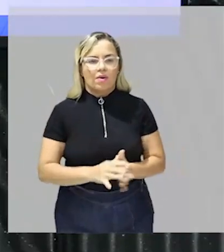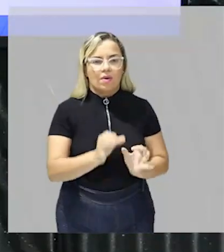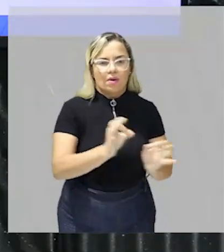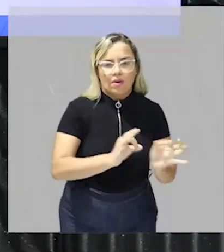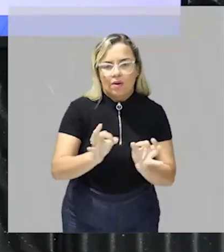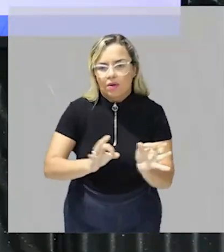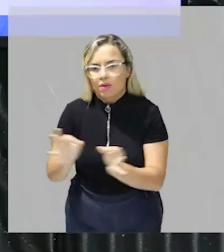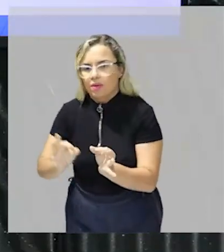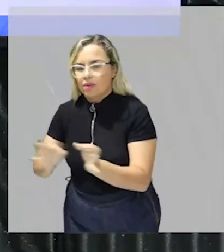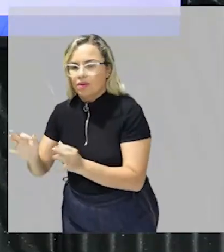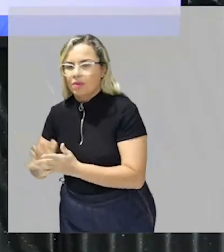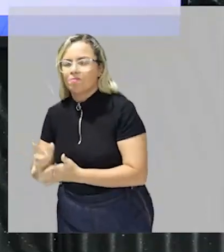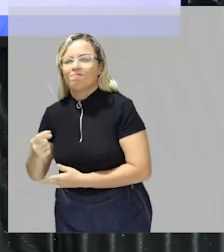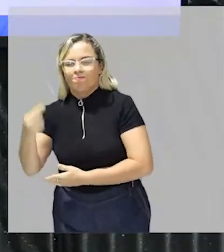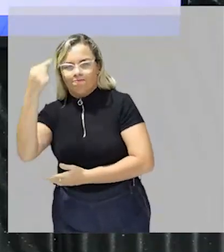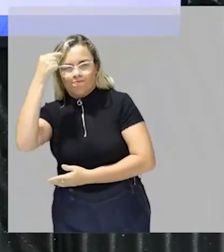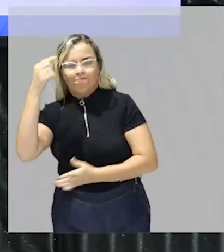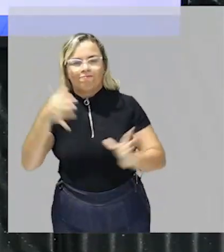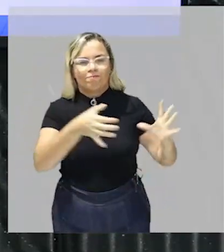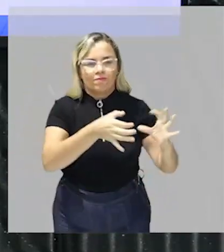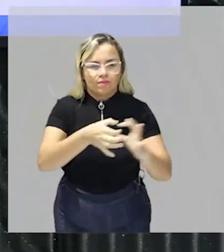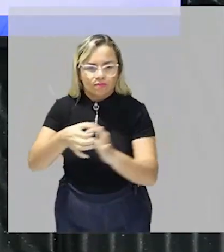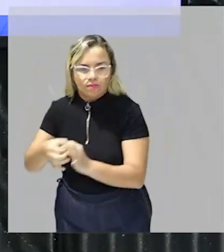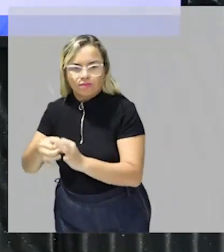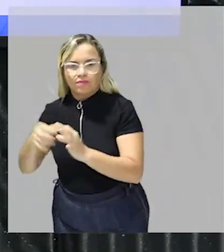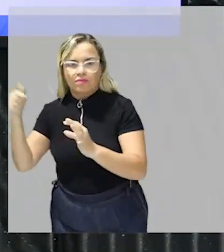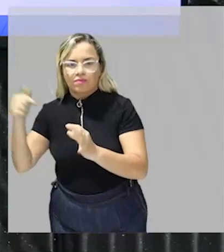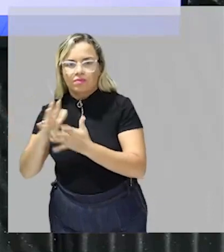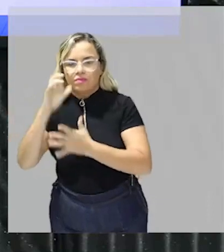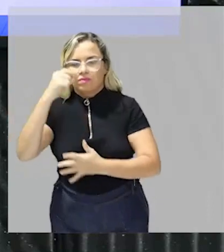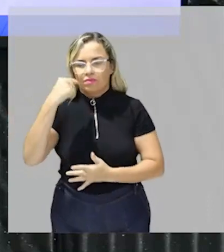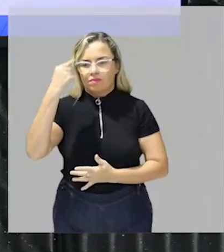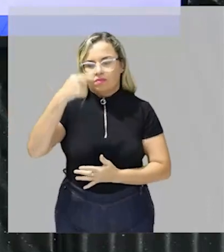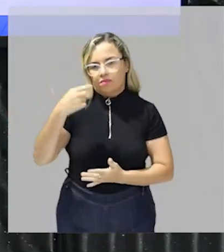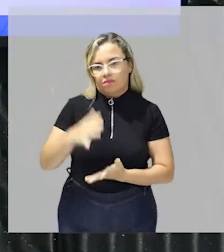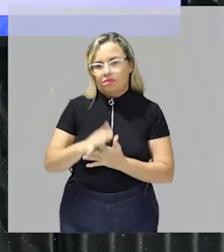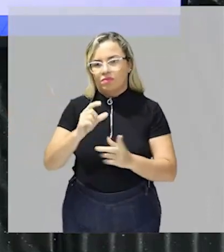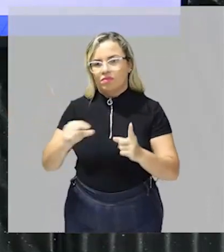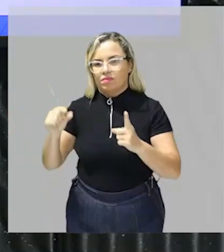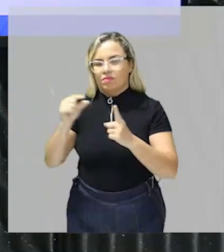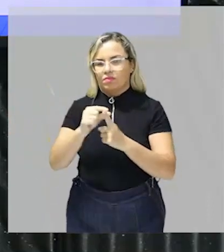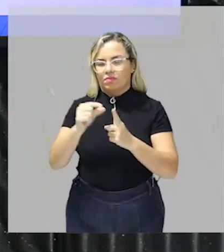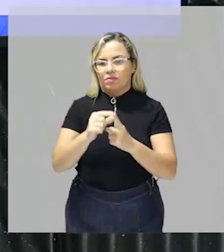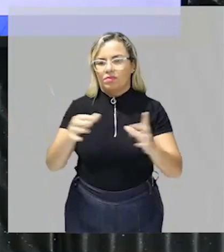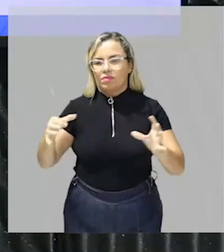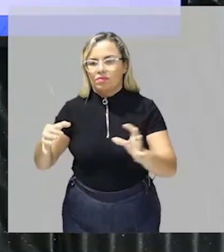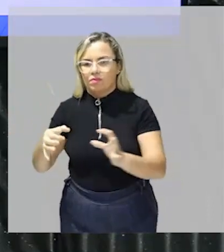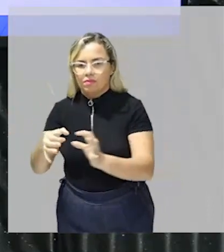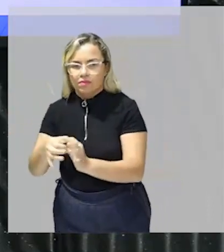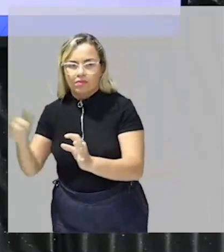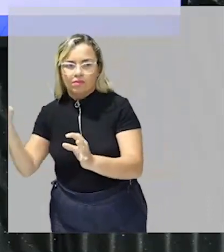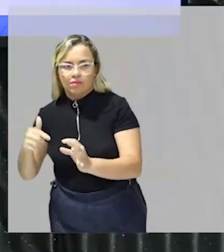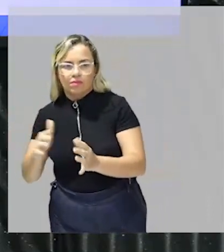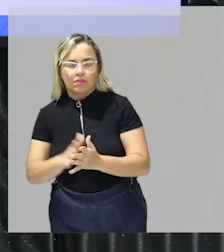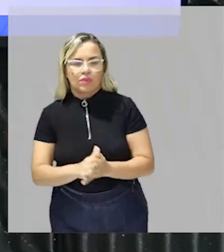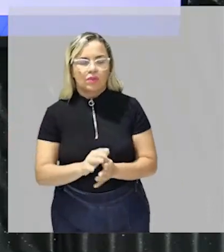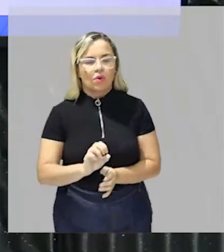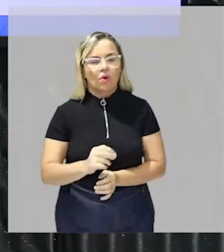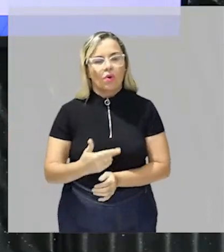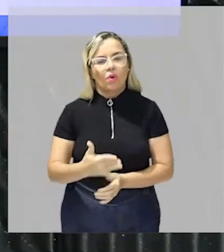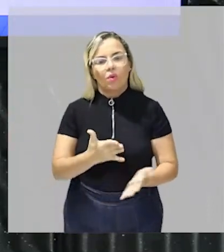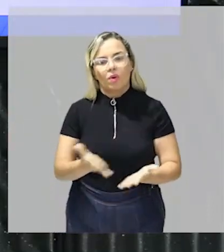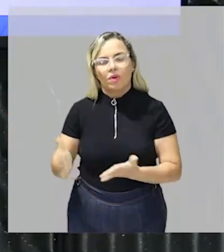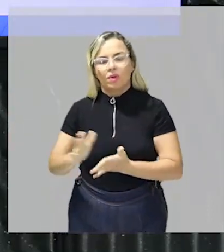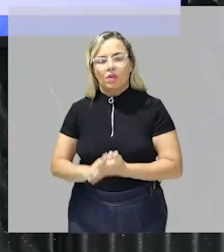lógica e coesa para isso os conectores em espanhol ou seja as palavras de transição ou ligação de